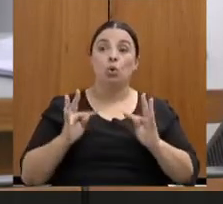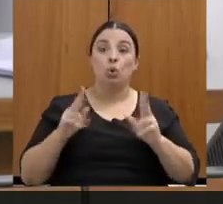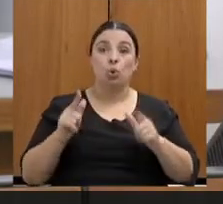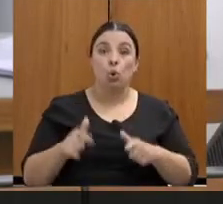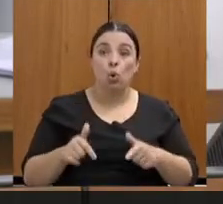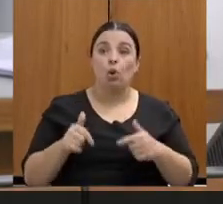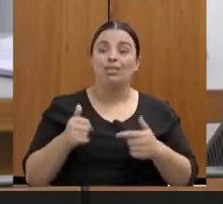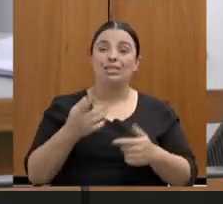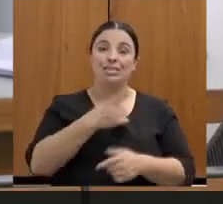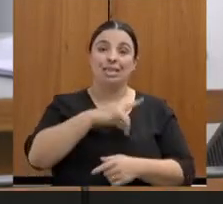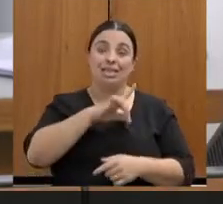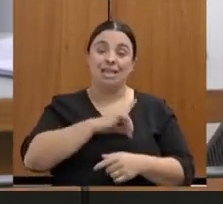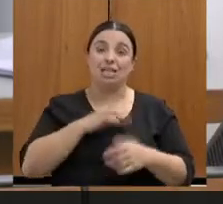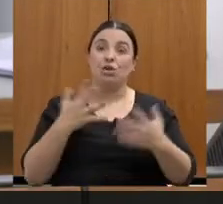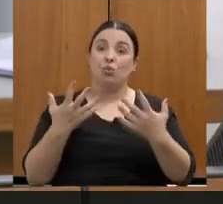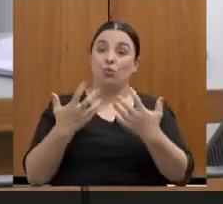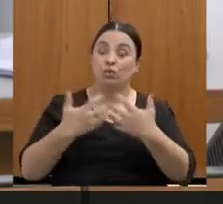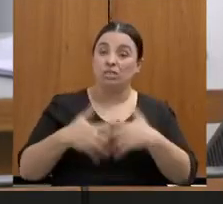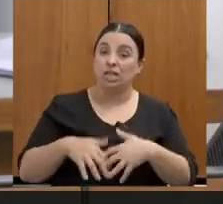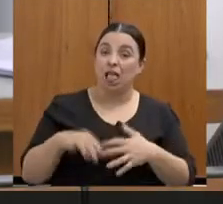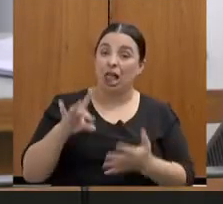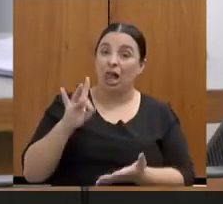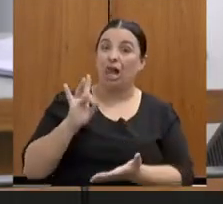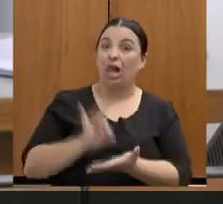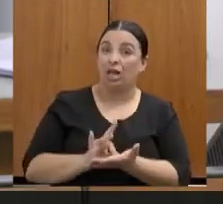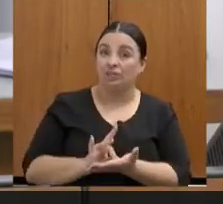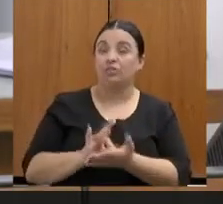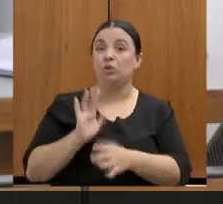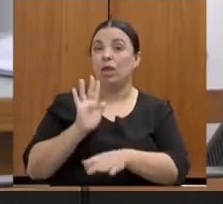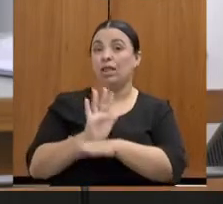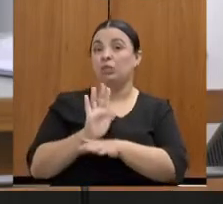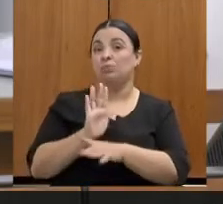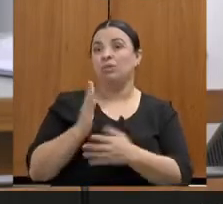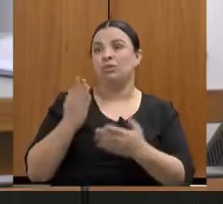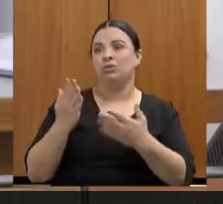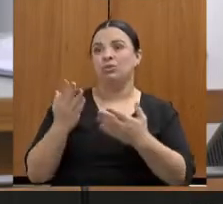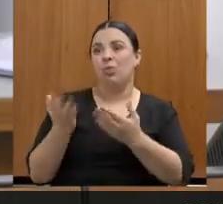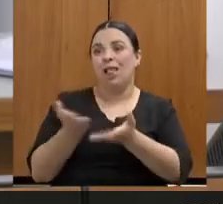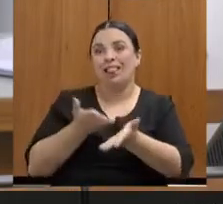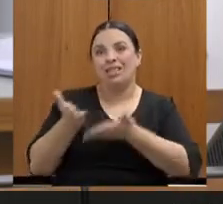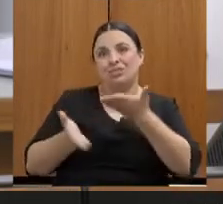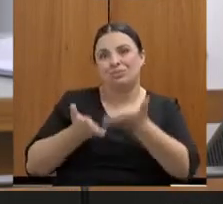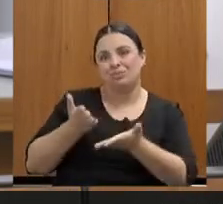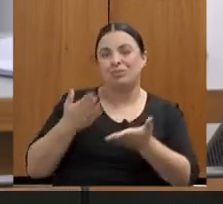funcionando de forma consolidada com esse atendimento psicossocial.